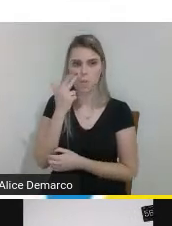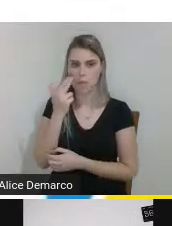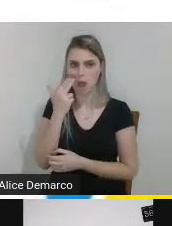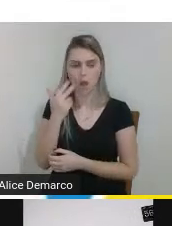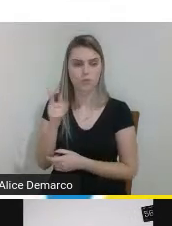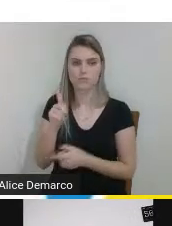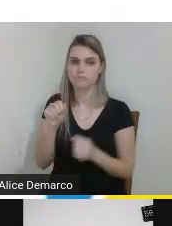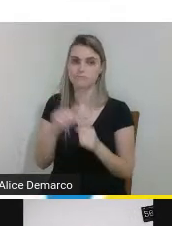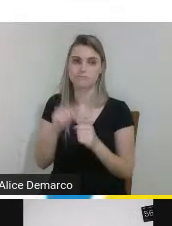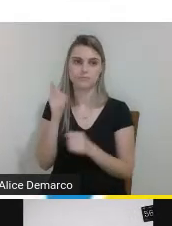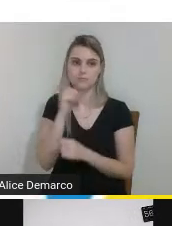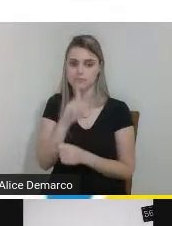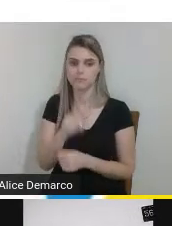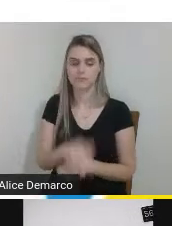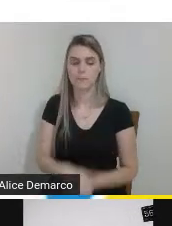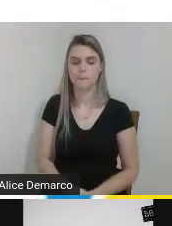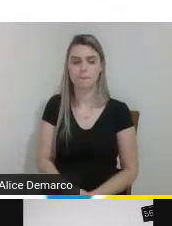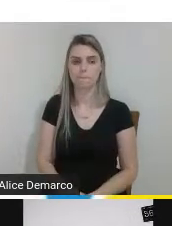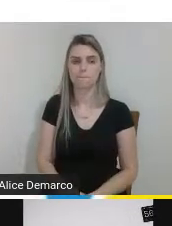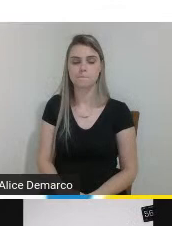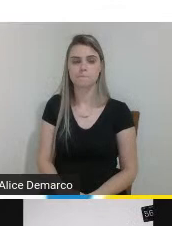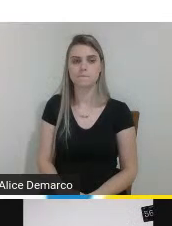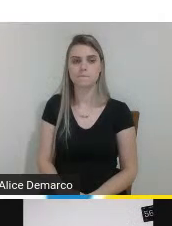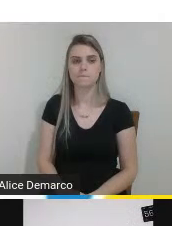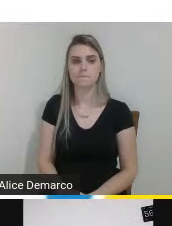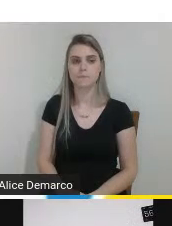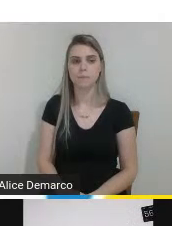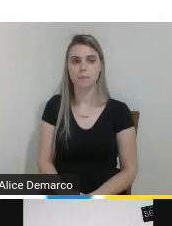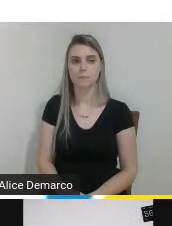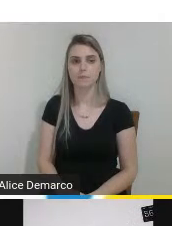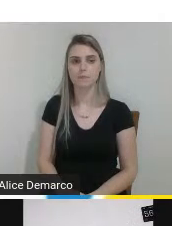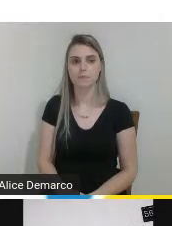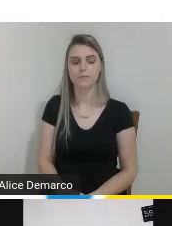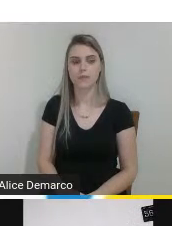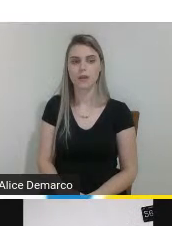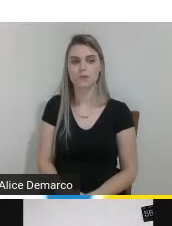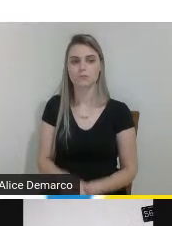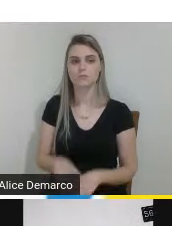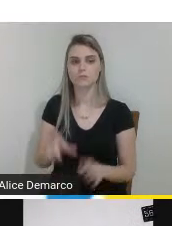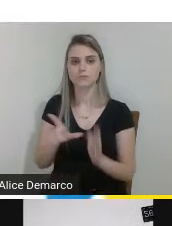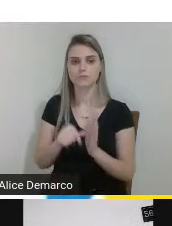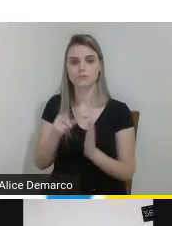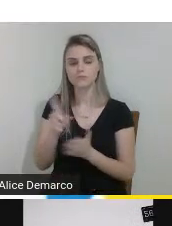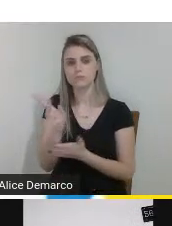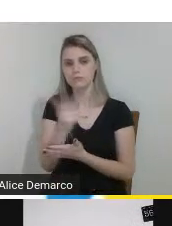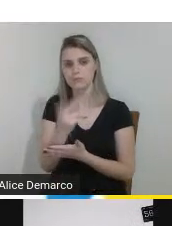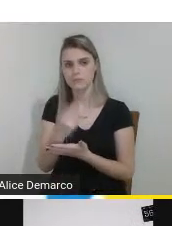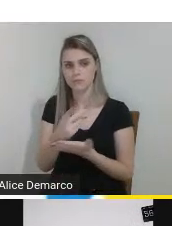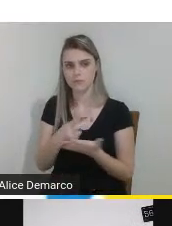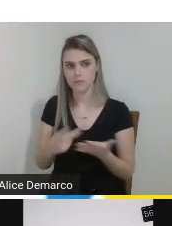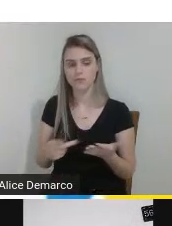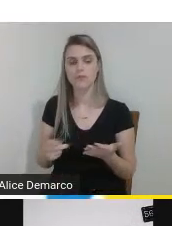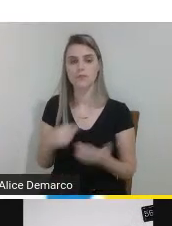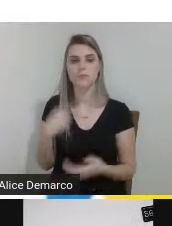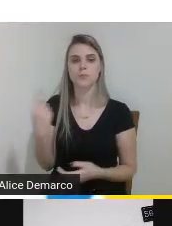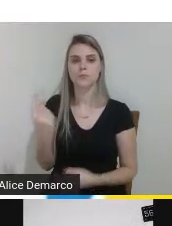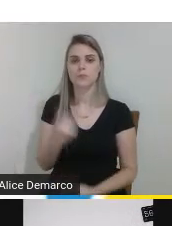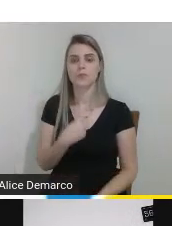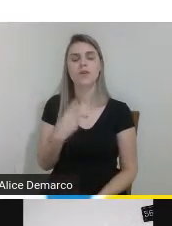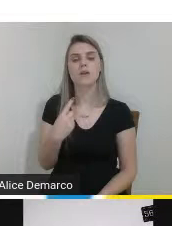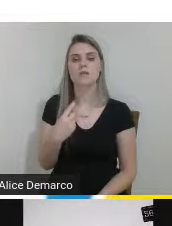a prototipagem após esse desenho esse modelamento nós mandamos